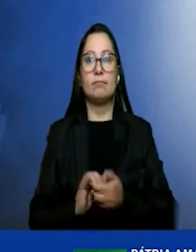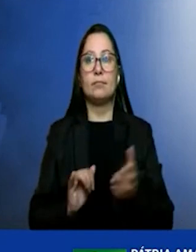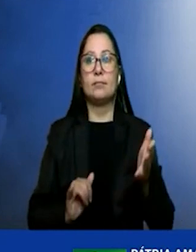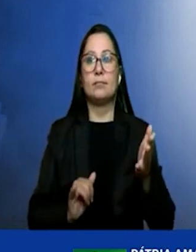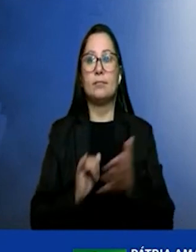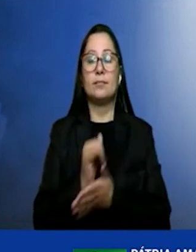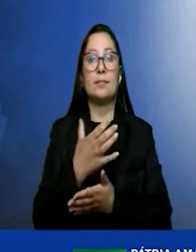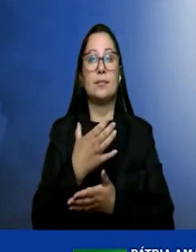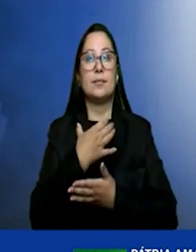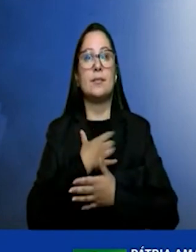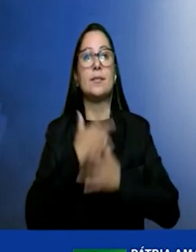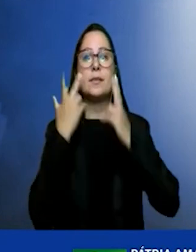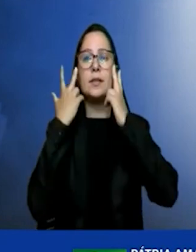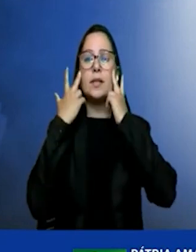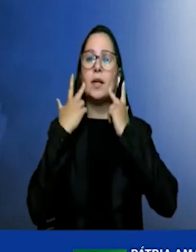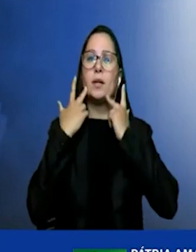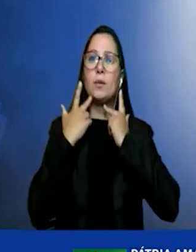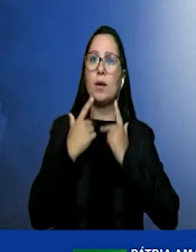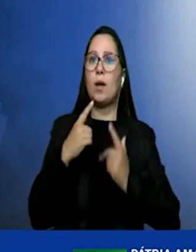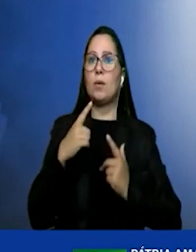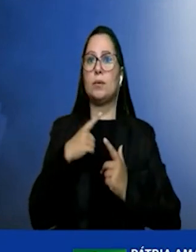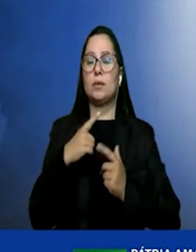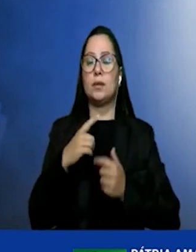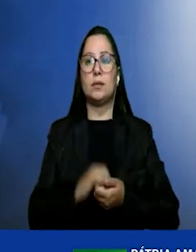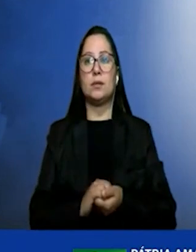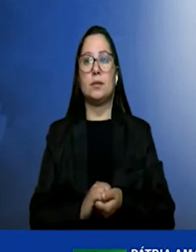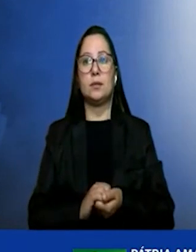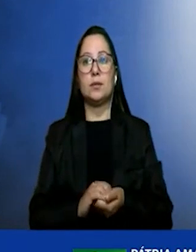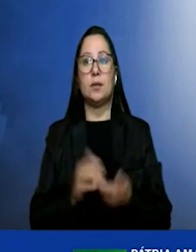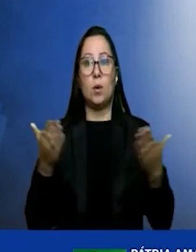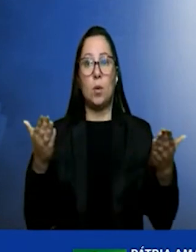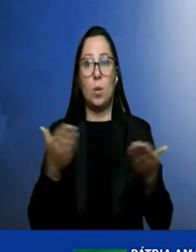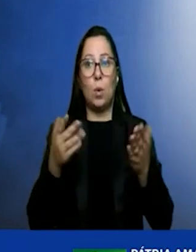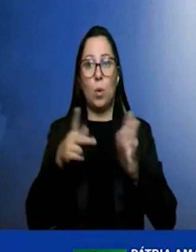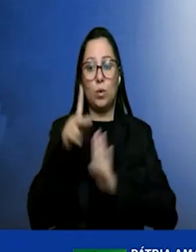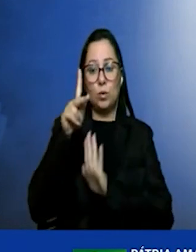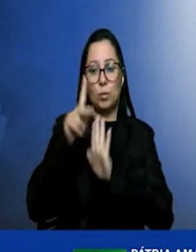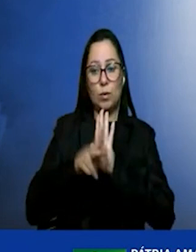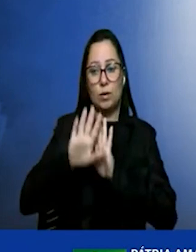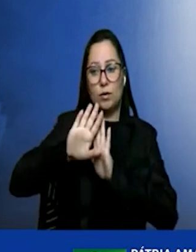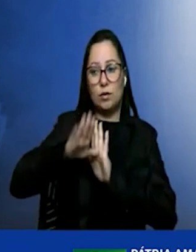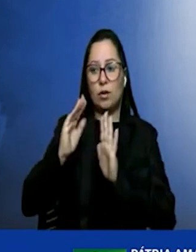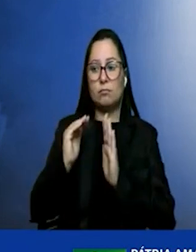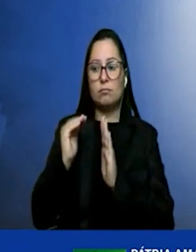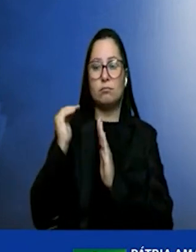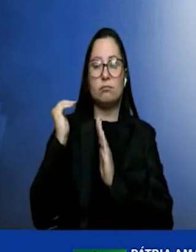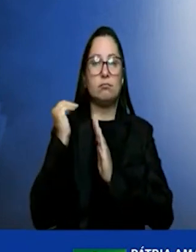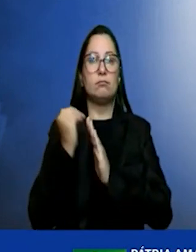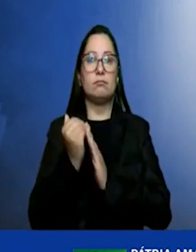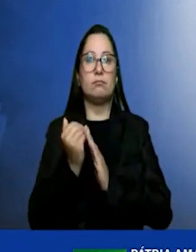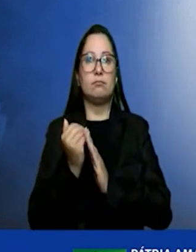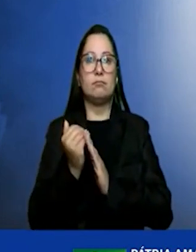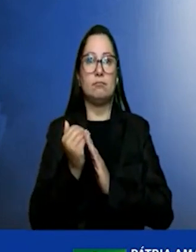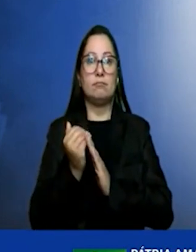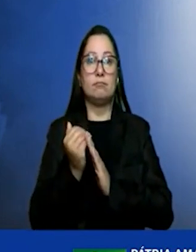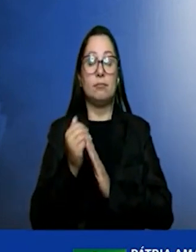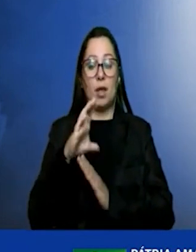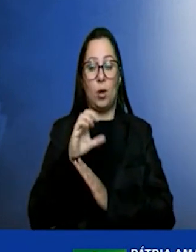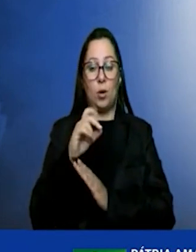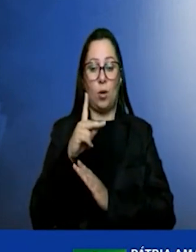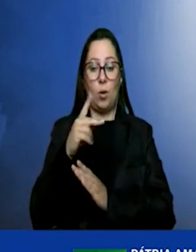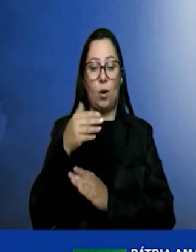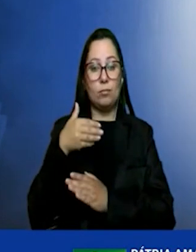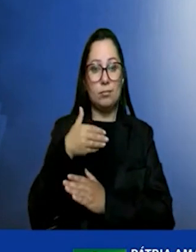muito natural de tal forma que hoje aquele projeto que já está mais avançado nessa COP a empresa